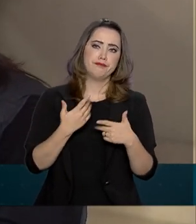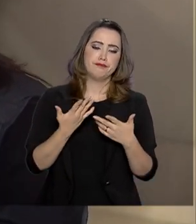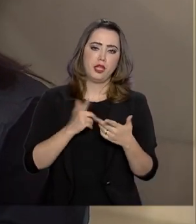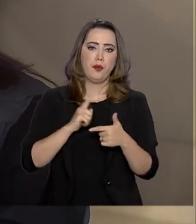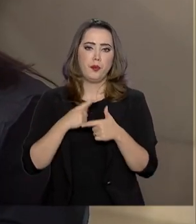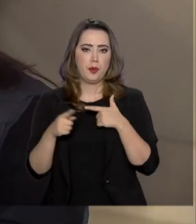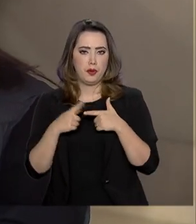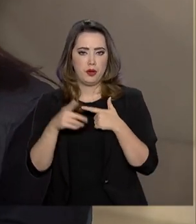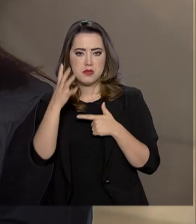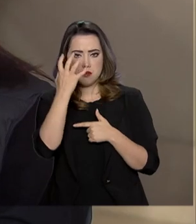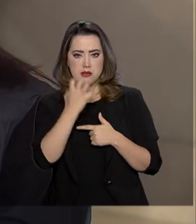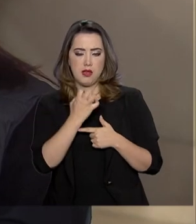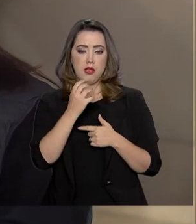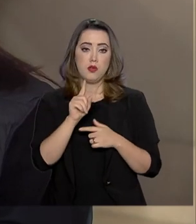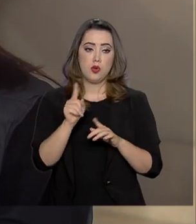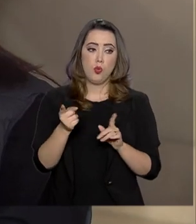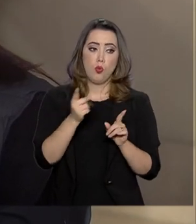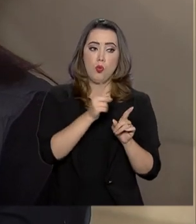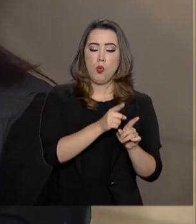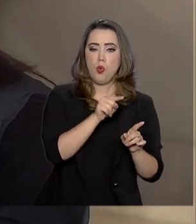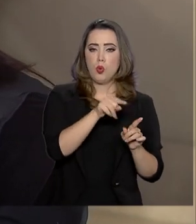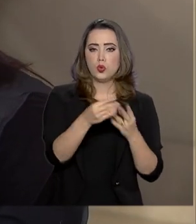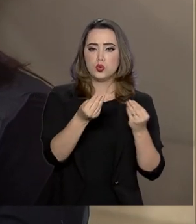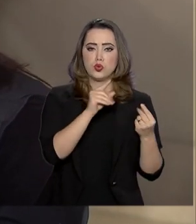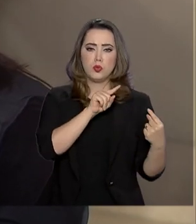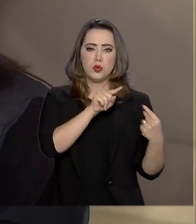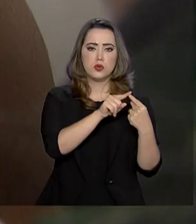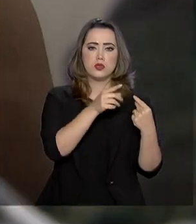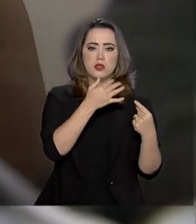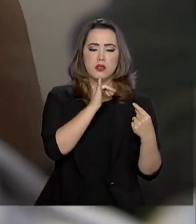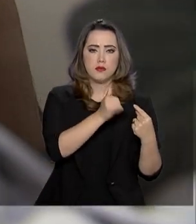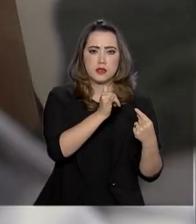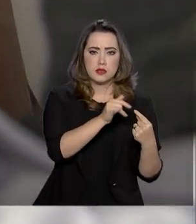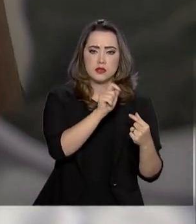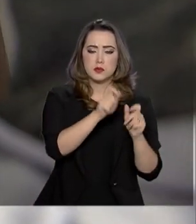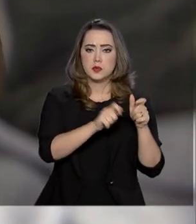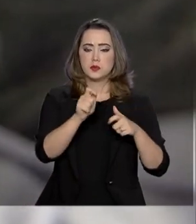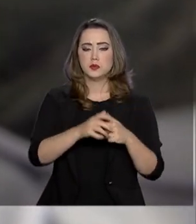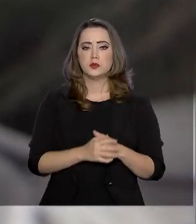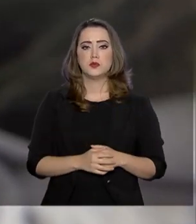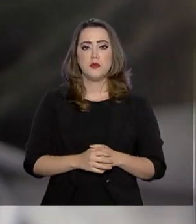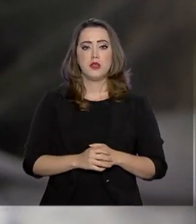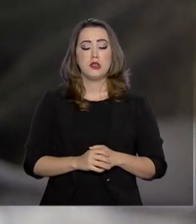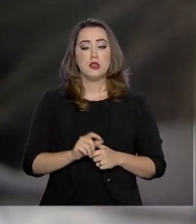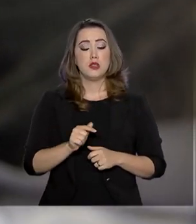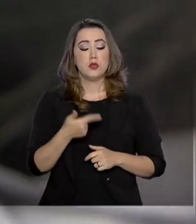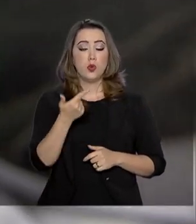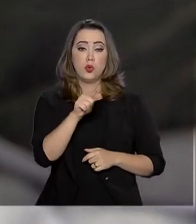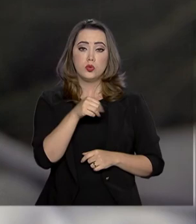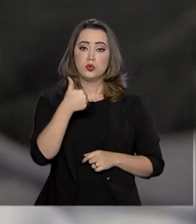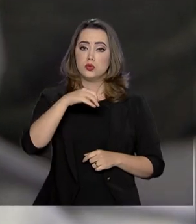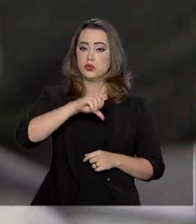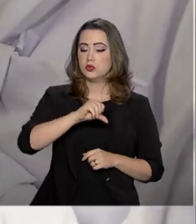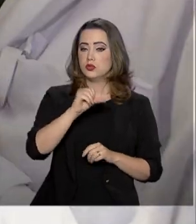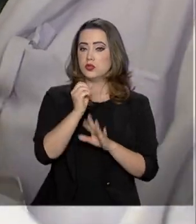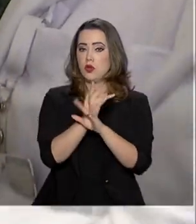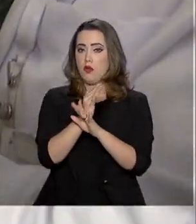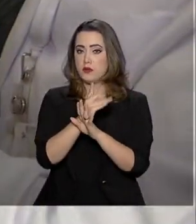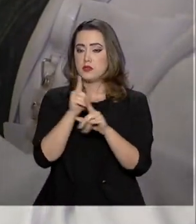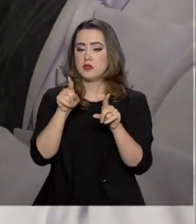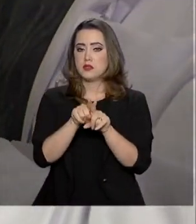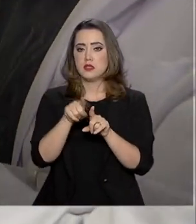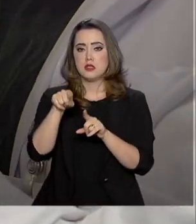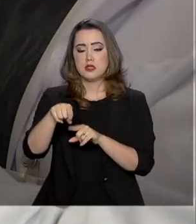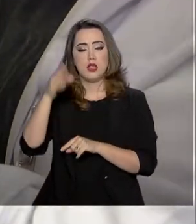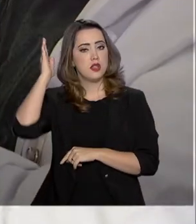problema sério, e um outro problema de como atingir essa população. Santarém e outros 19 municípios do estado do Pará, porta